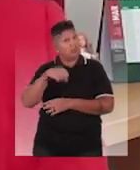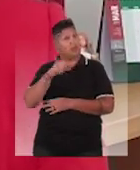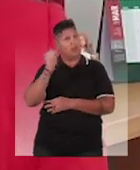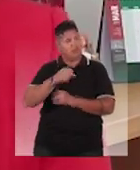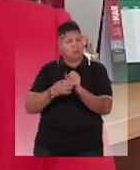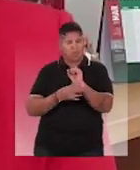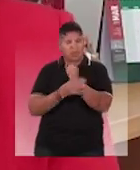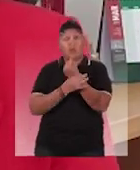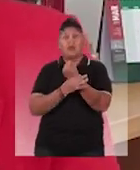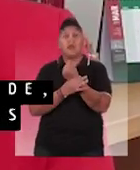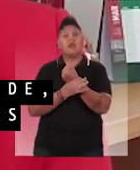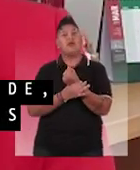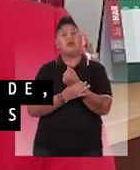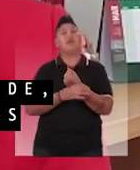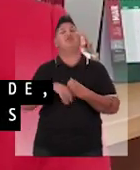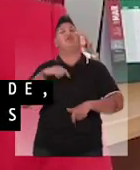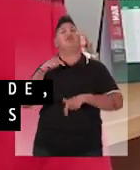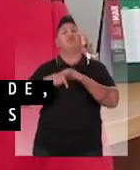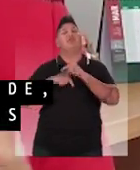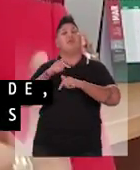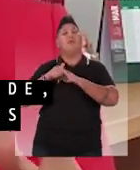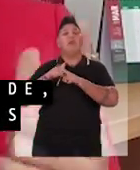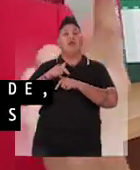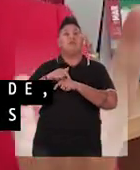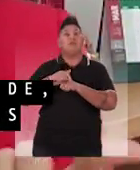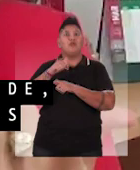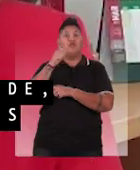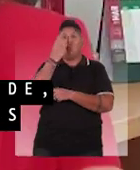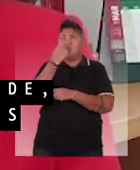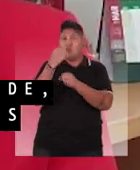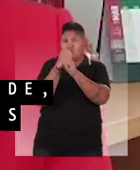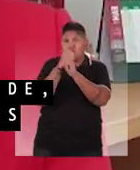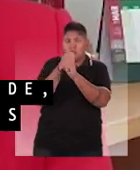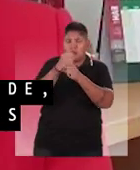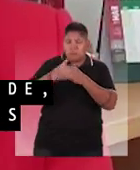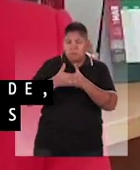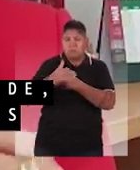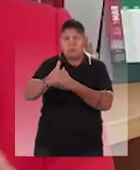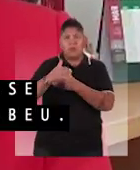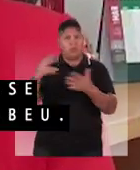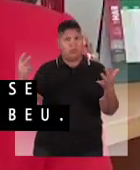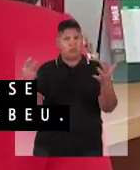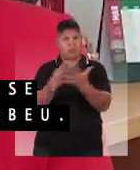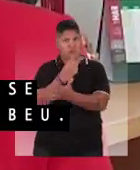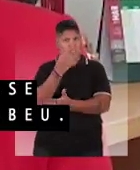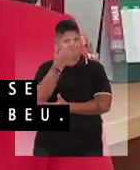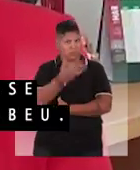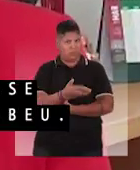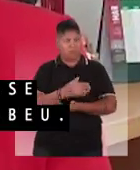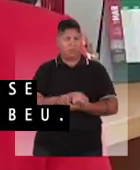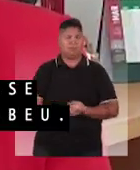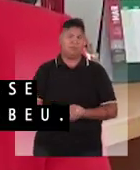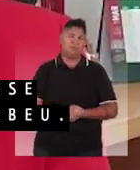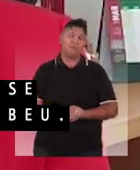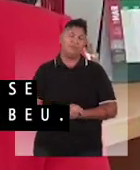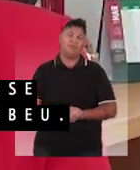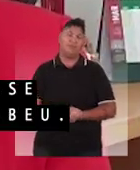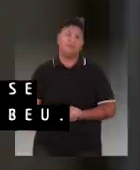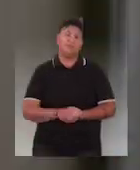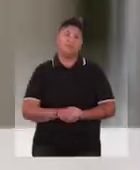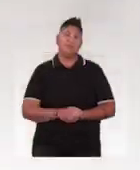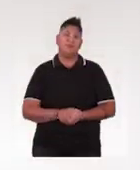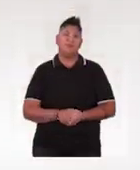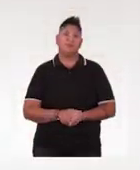ele vai ter, sim, a garantia no emprego de, no mínimo, 12 meses após a cessação desse benefício que ele